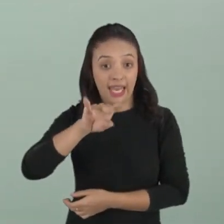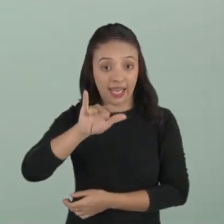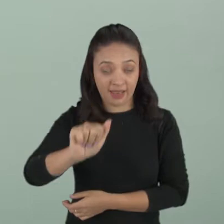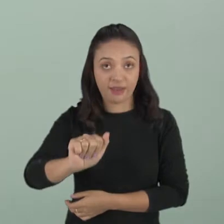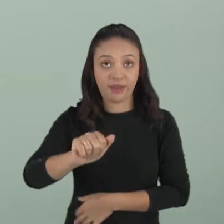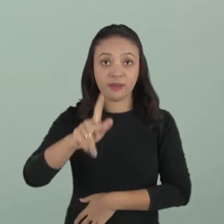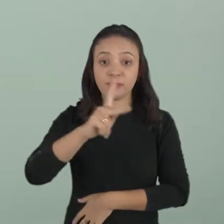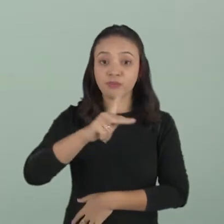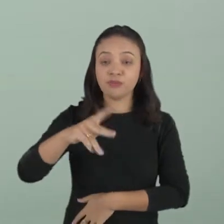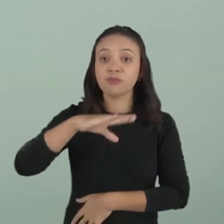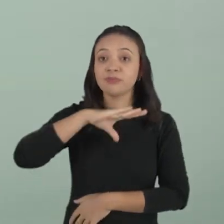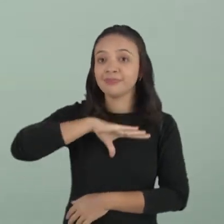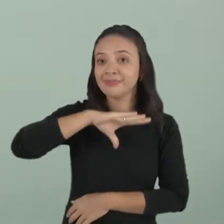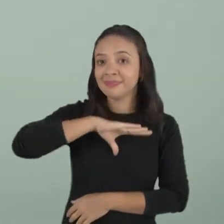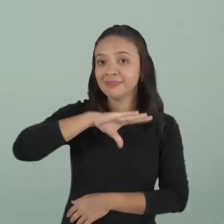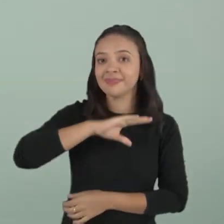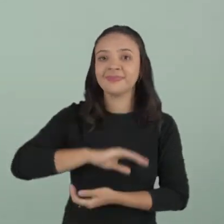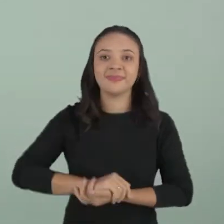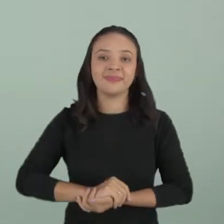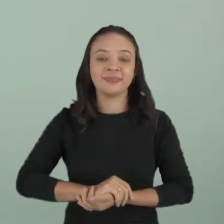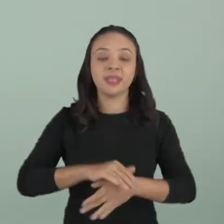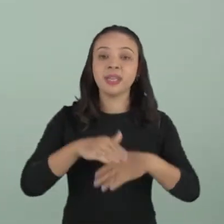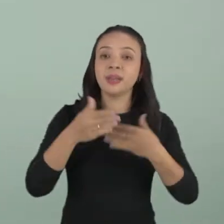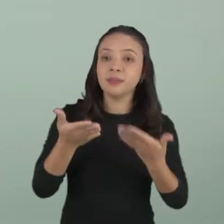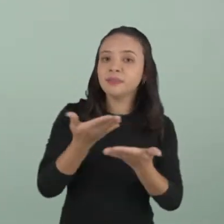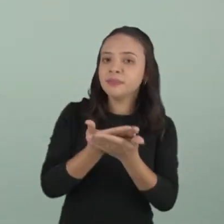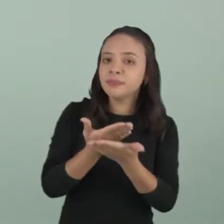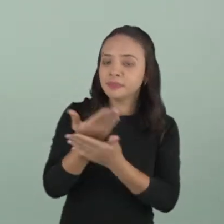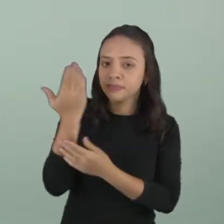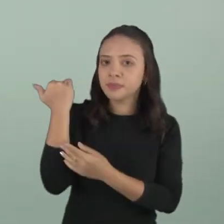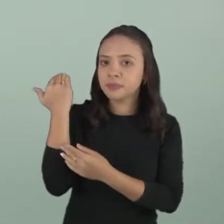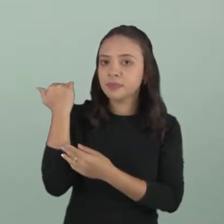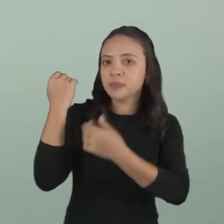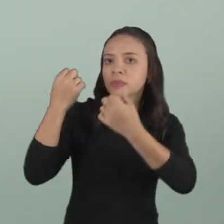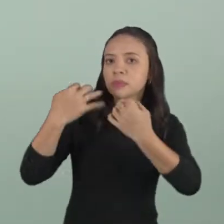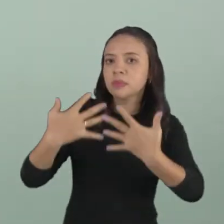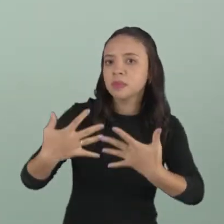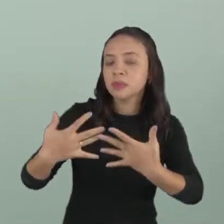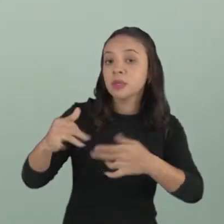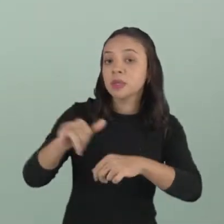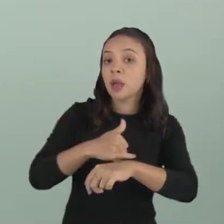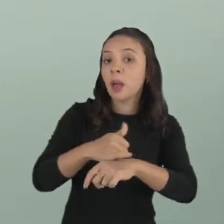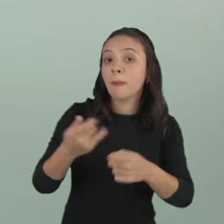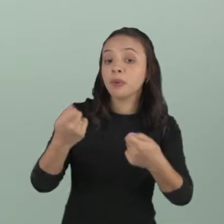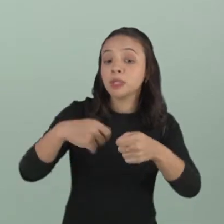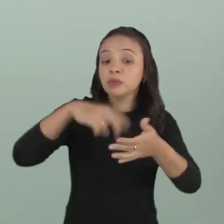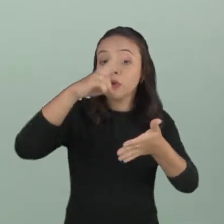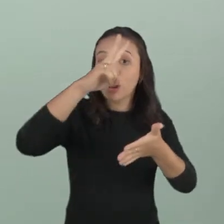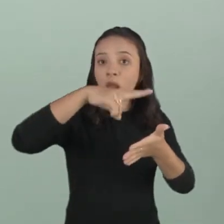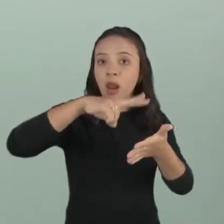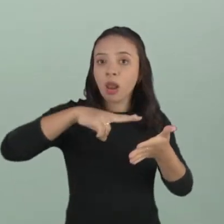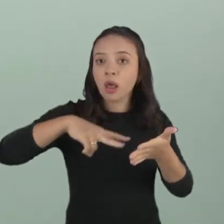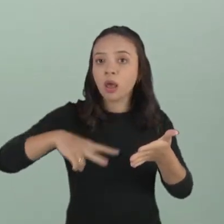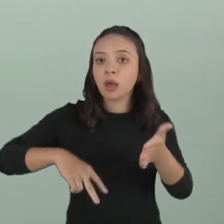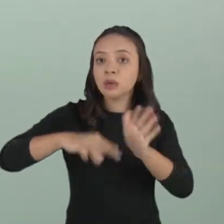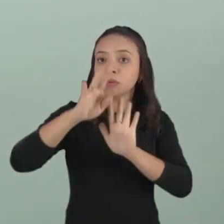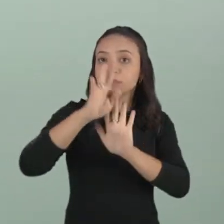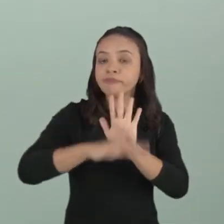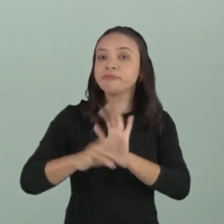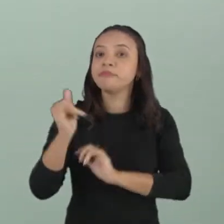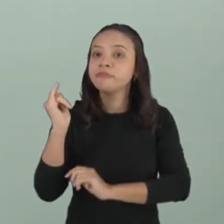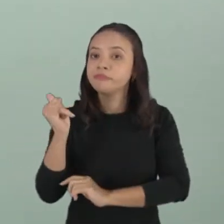professora de língua portuguesa. Na aula anterior, falamos sobre estratégias de leitura de textos